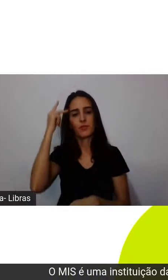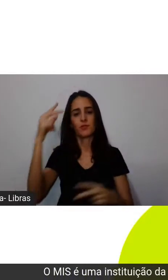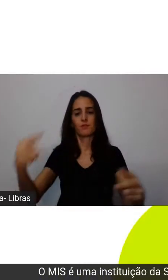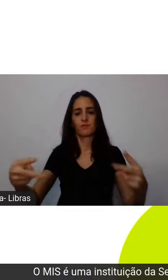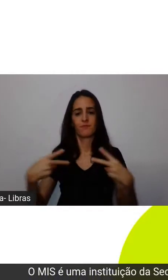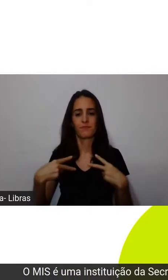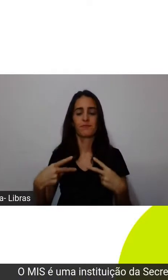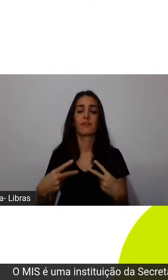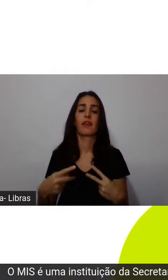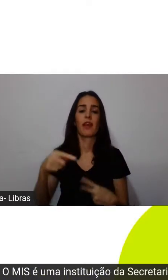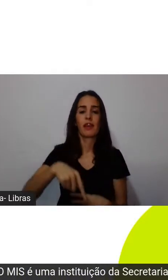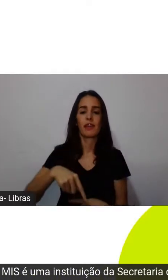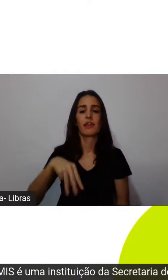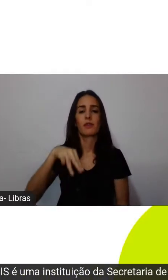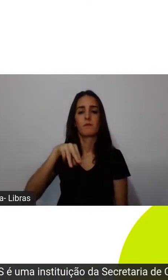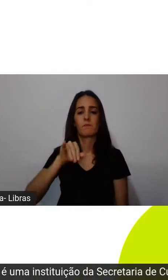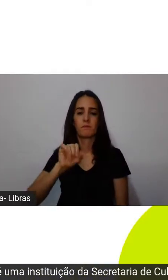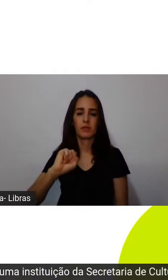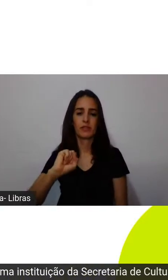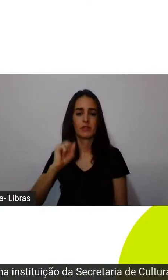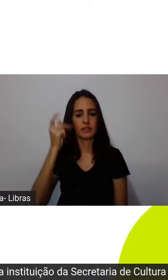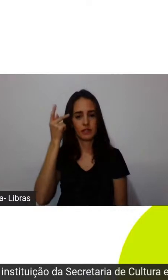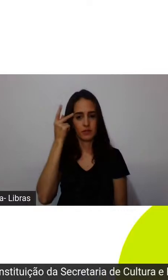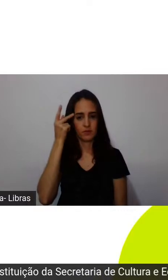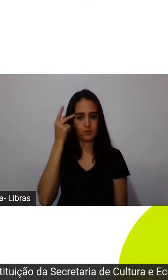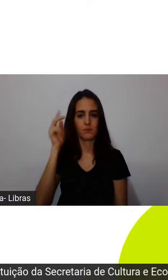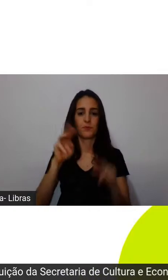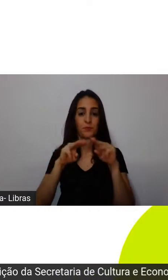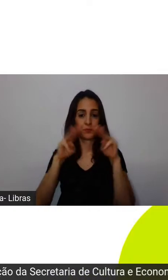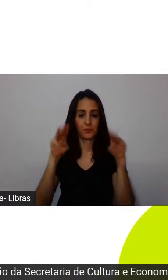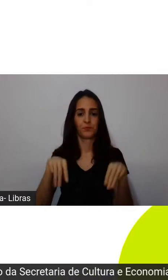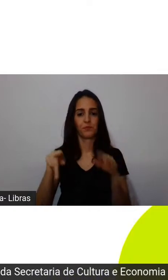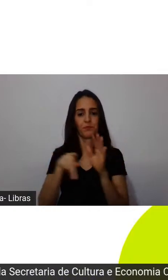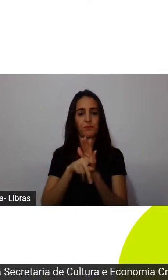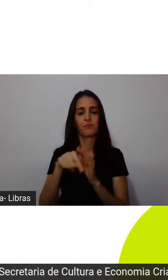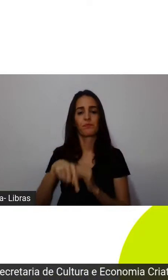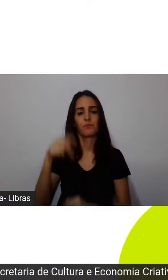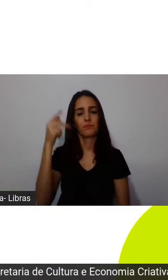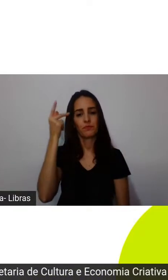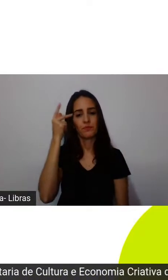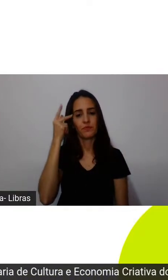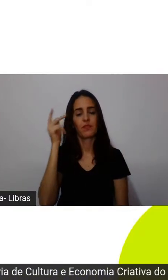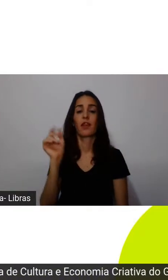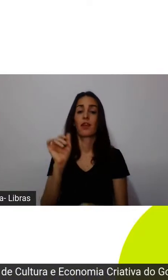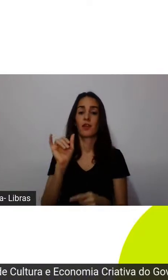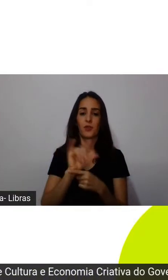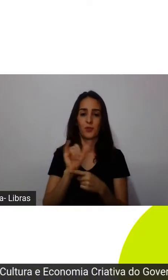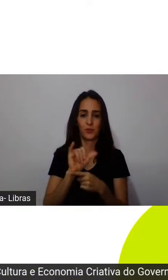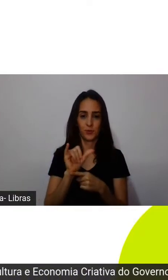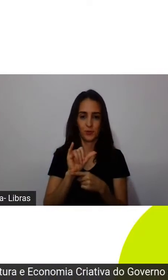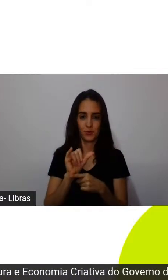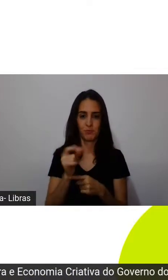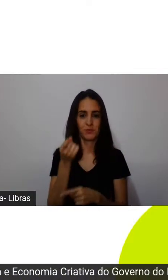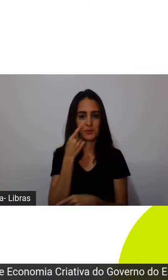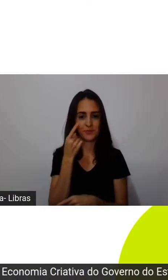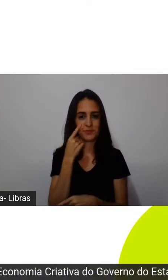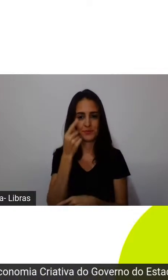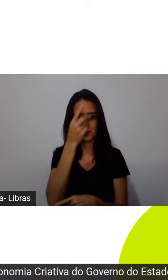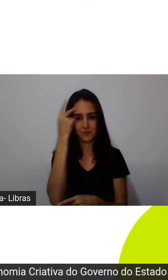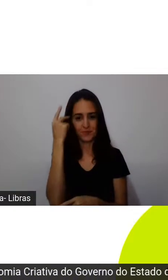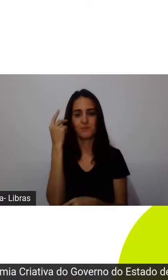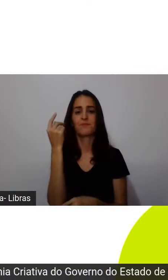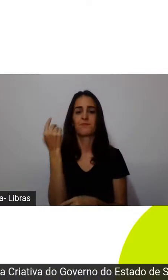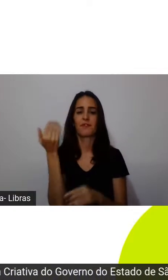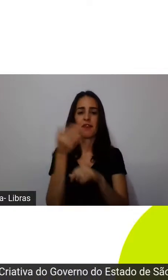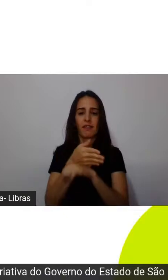do MIS, São Paulo, através aqui do YouTube, já estou vendo aí o pessoal chegando, super bem